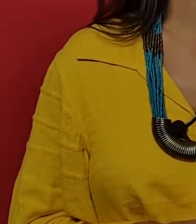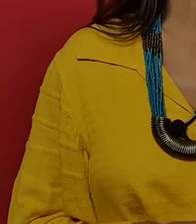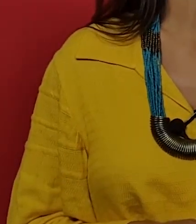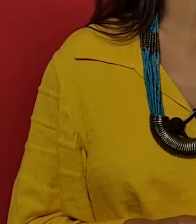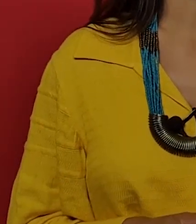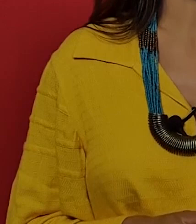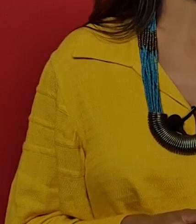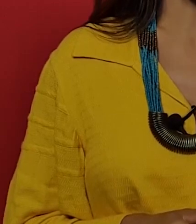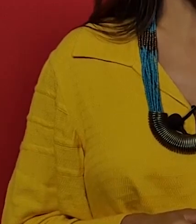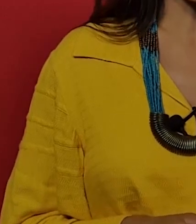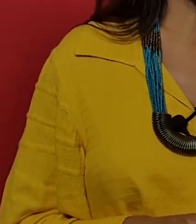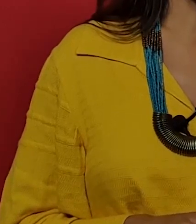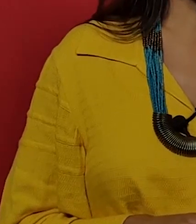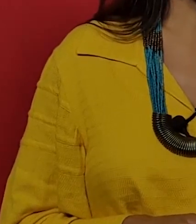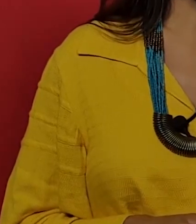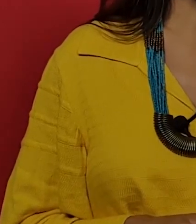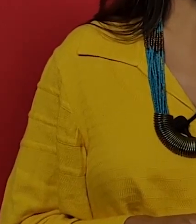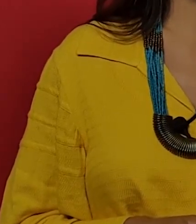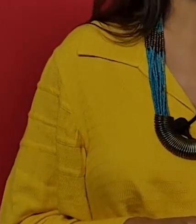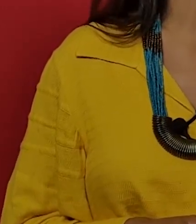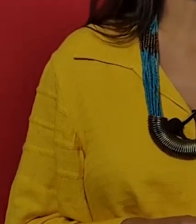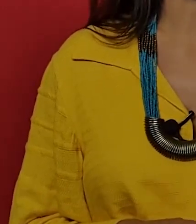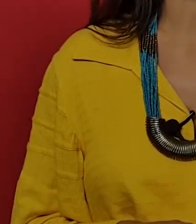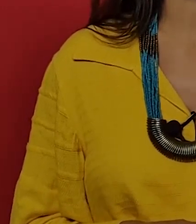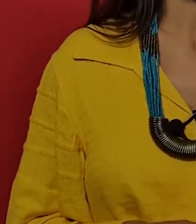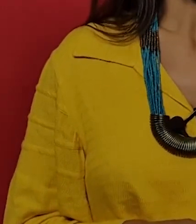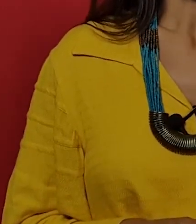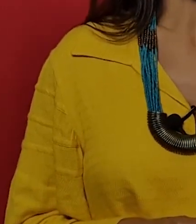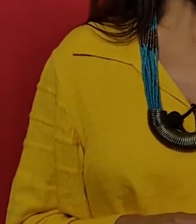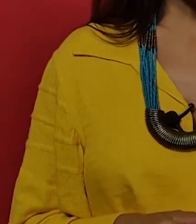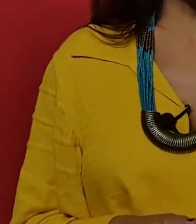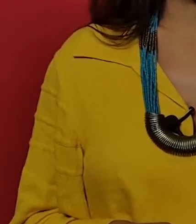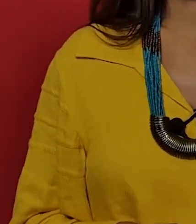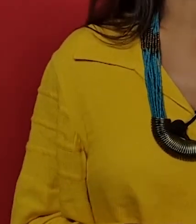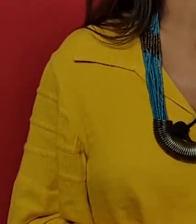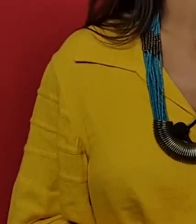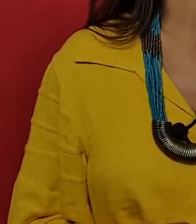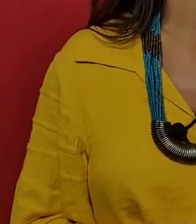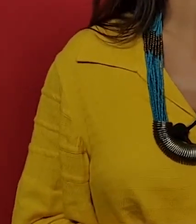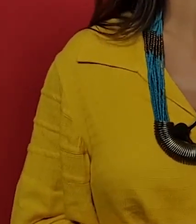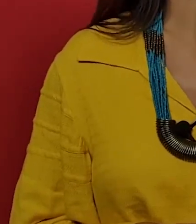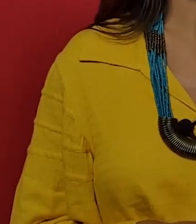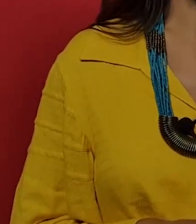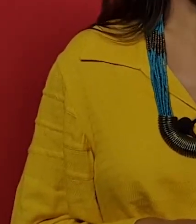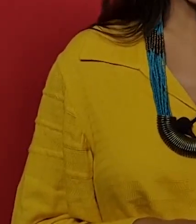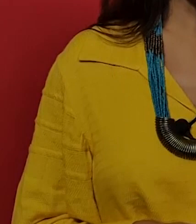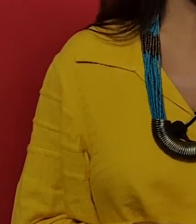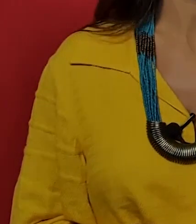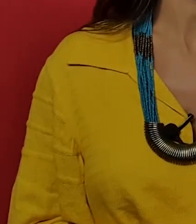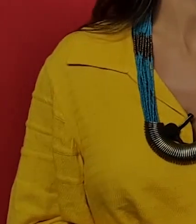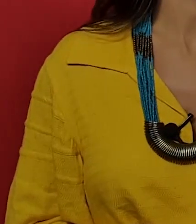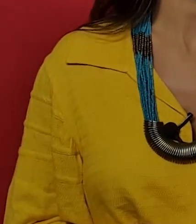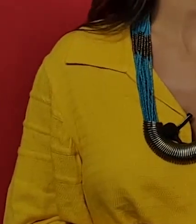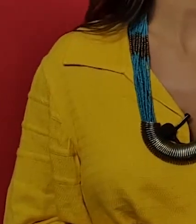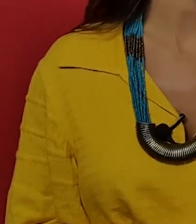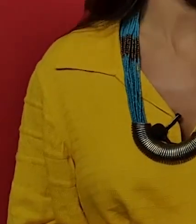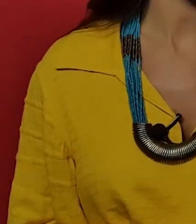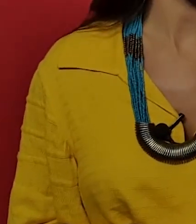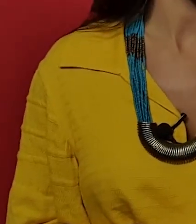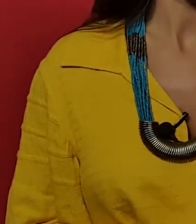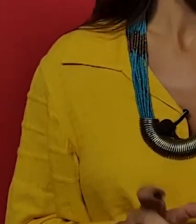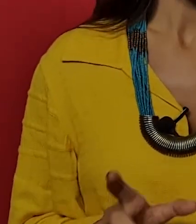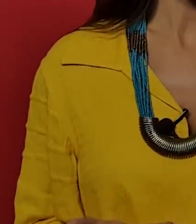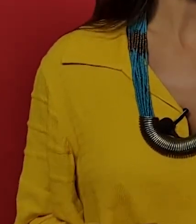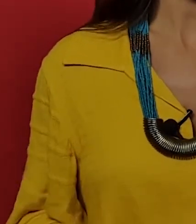64 votos favoráveis e 13 contrários. Já o segundo turno foram 61 votos a favor e 10